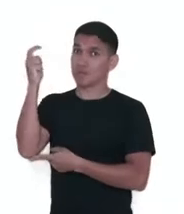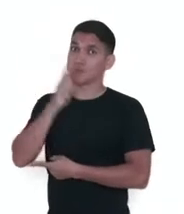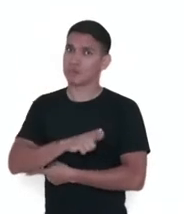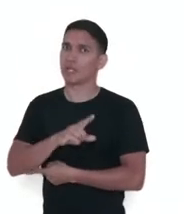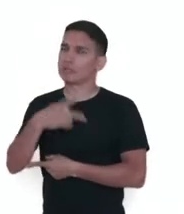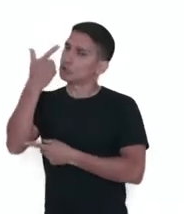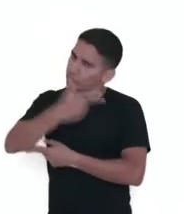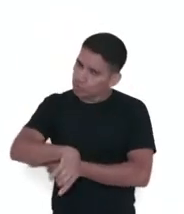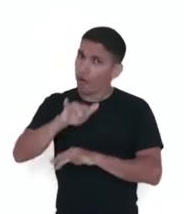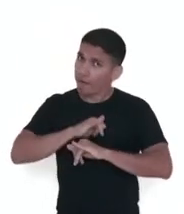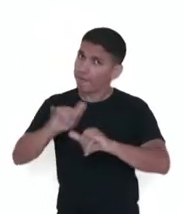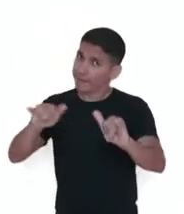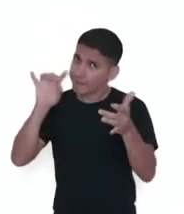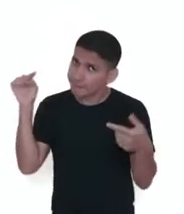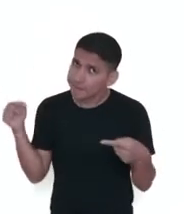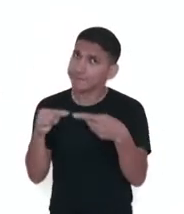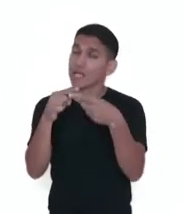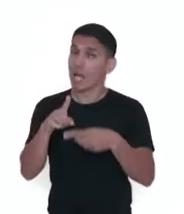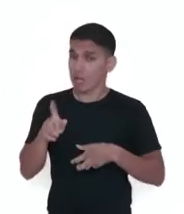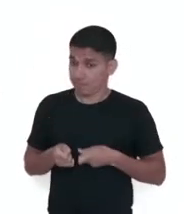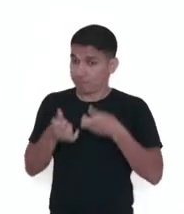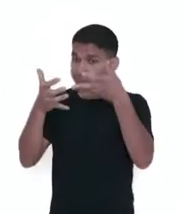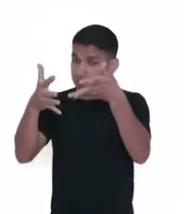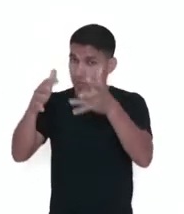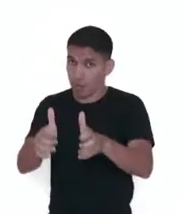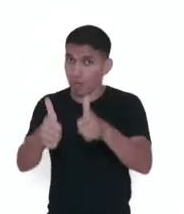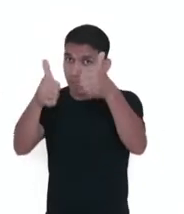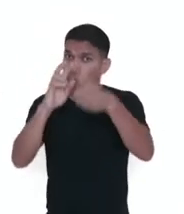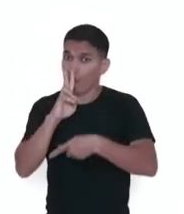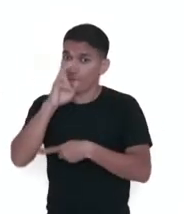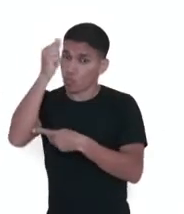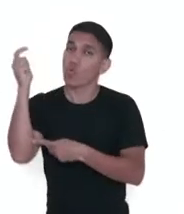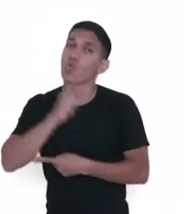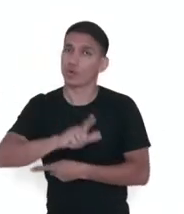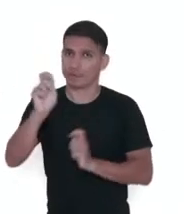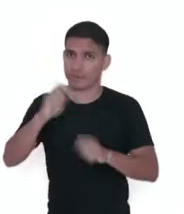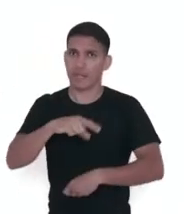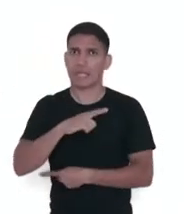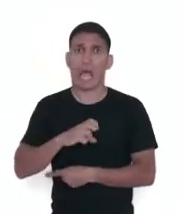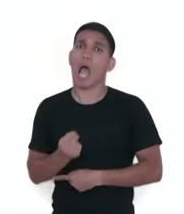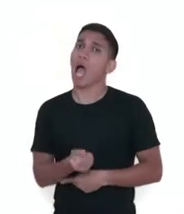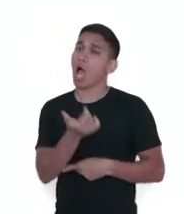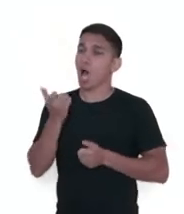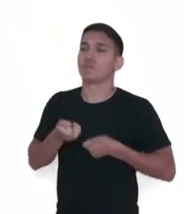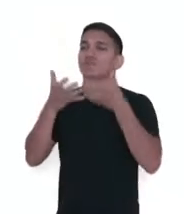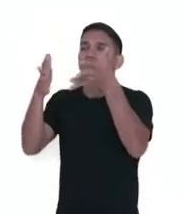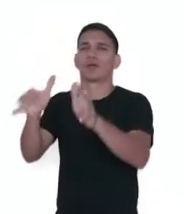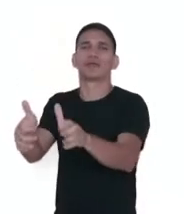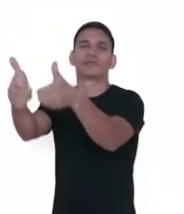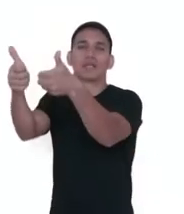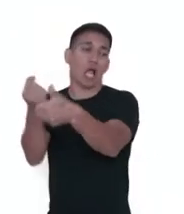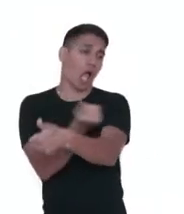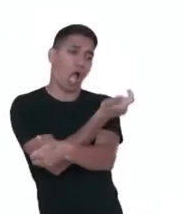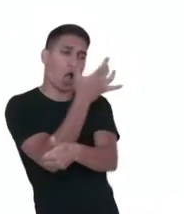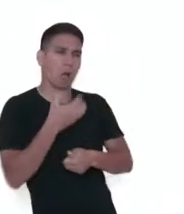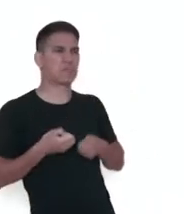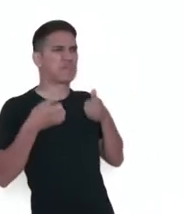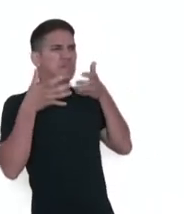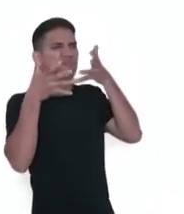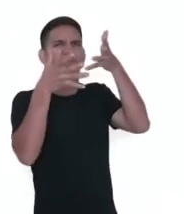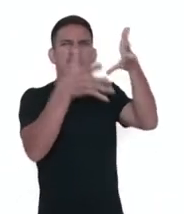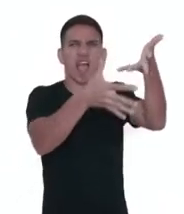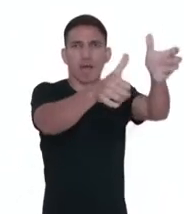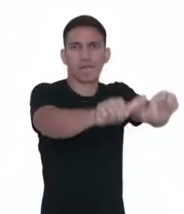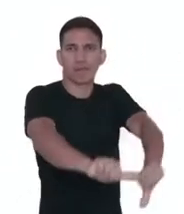Repito com assertividade. As palavras têm um poder tremendo. Há palavras que edificam, outras que destroem. Umas trazem